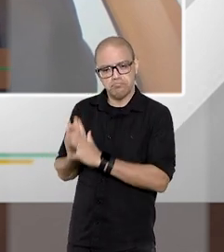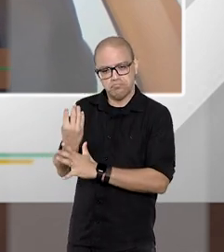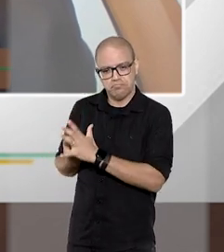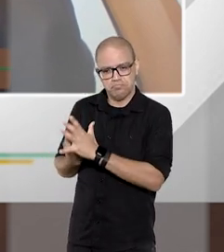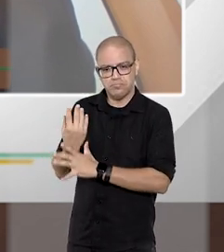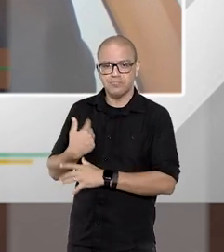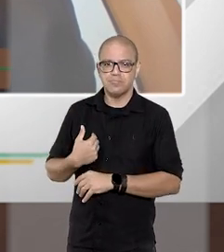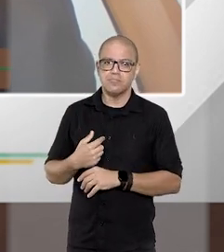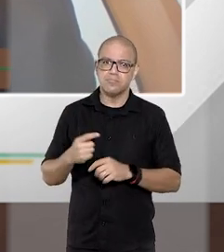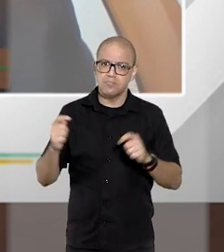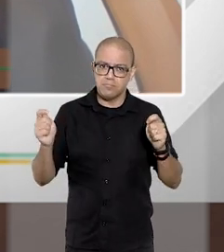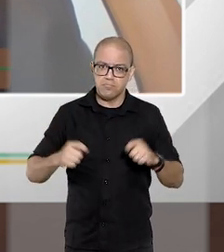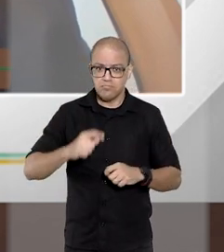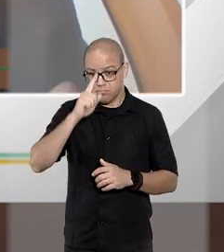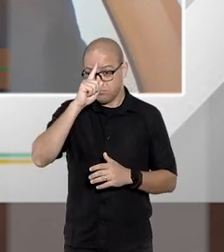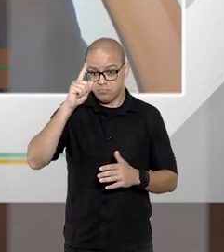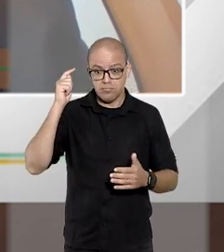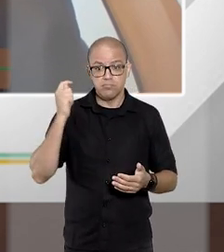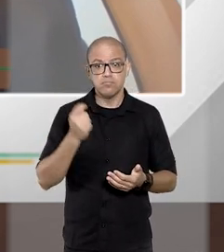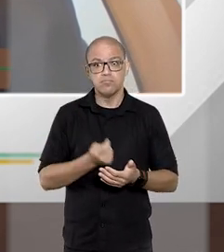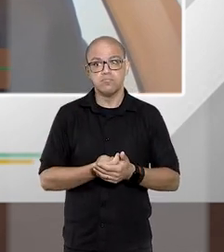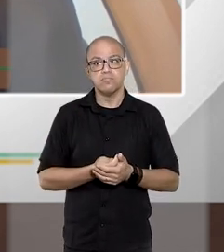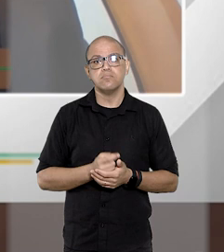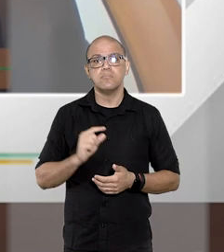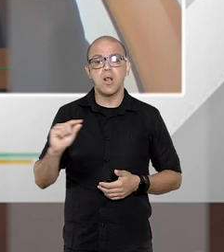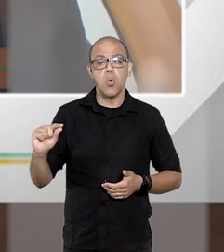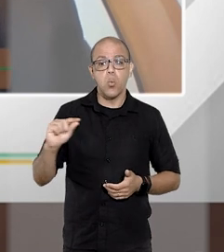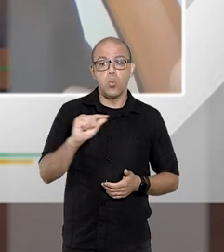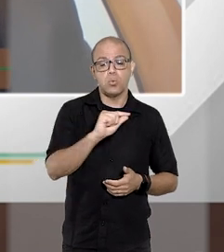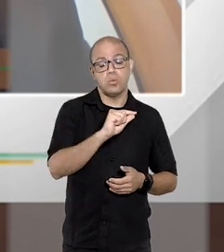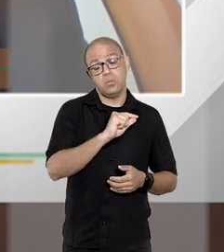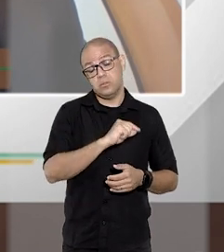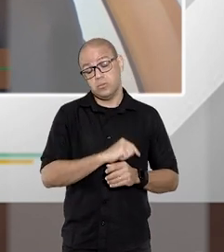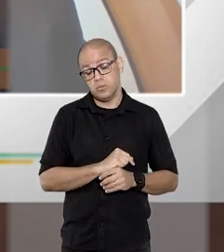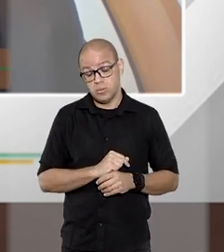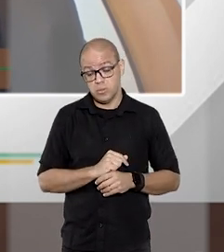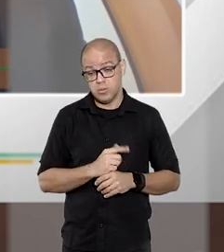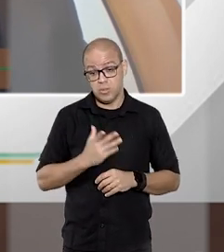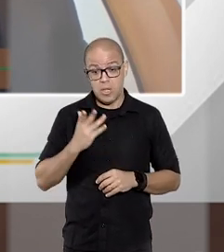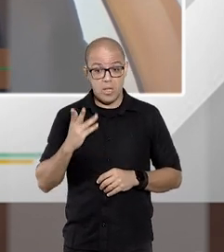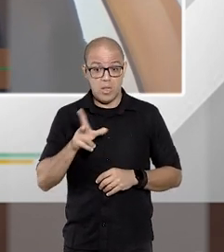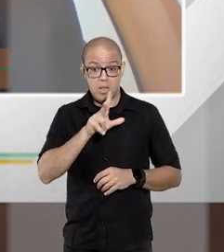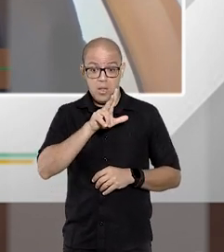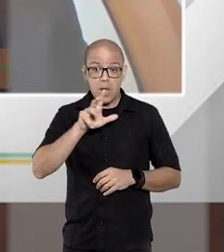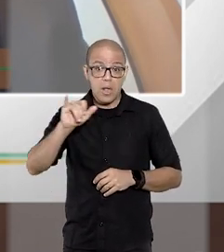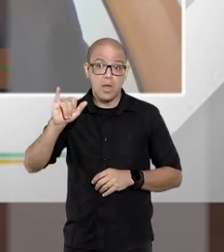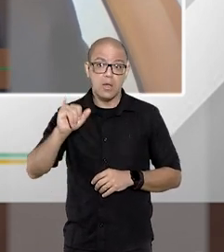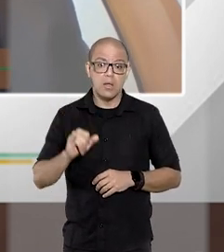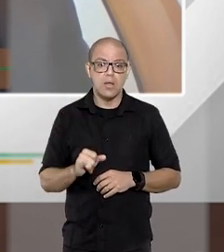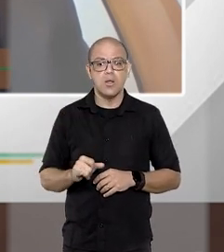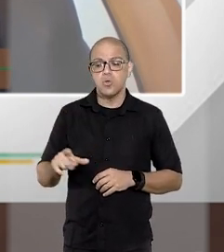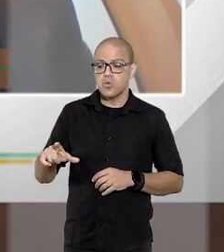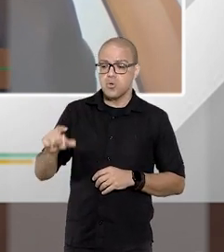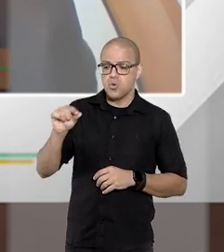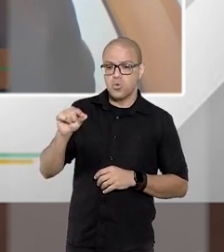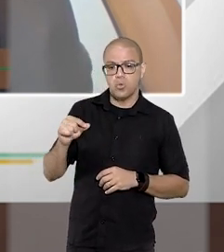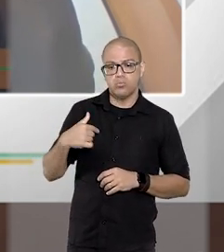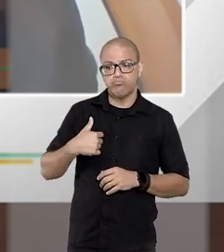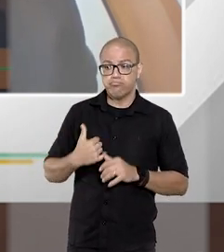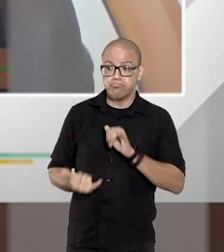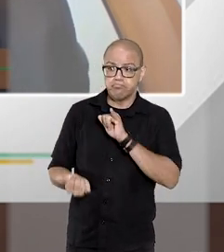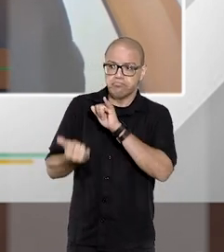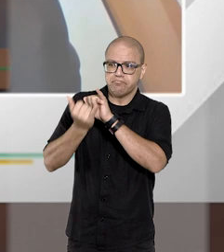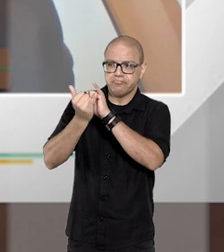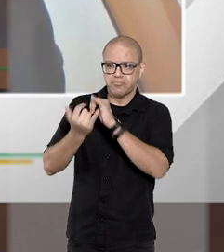o que incluiria o poder para decidir afinal em que situações ele vai optar pela